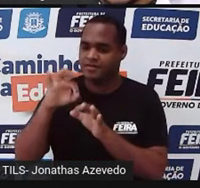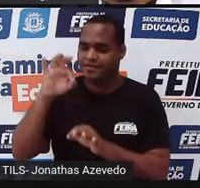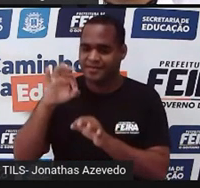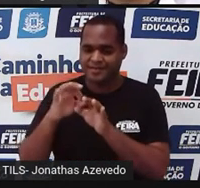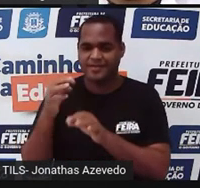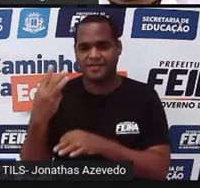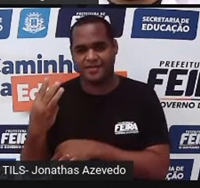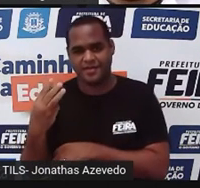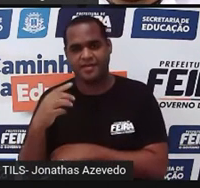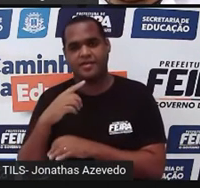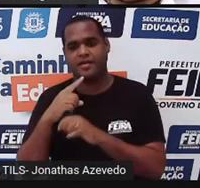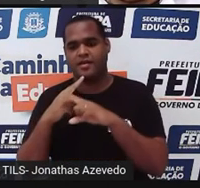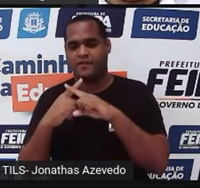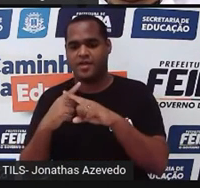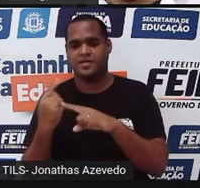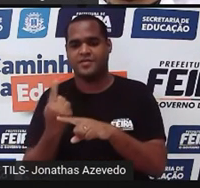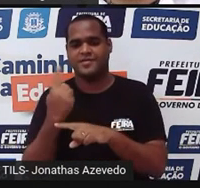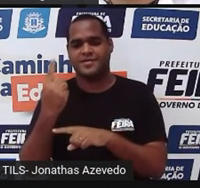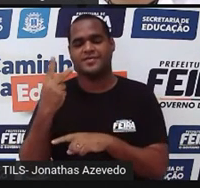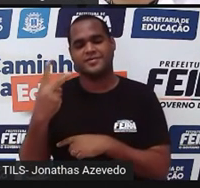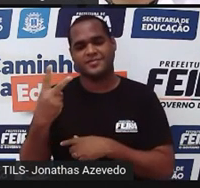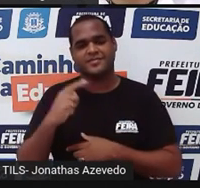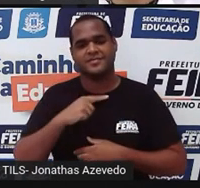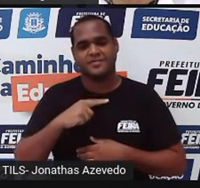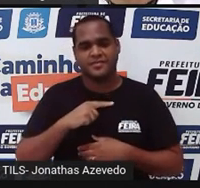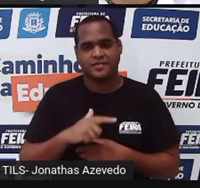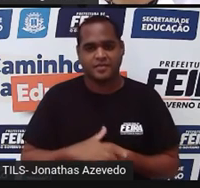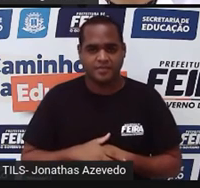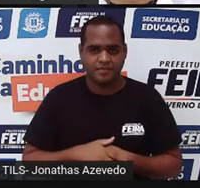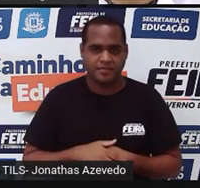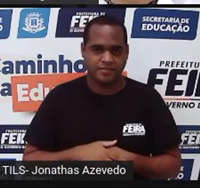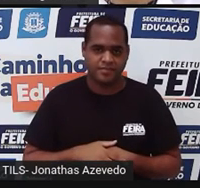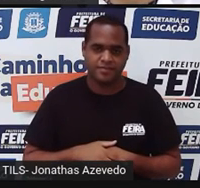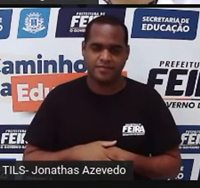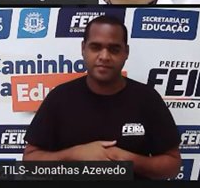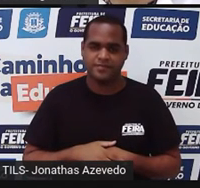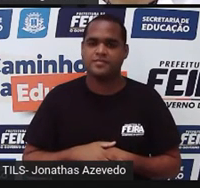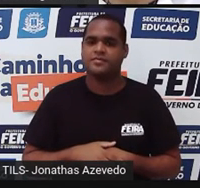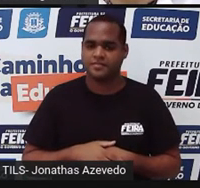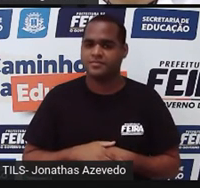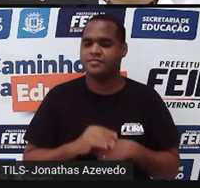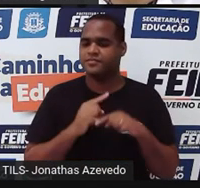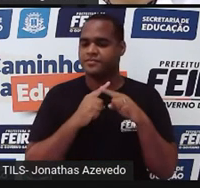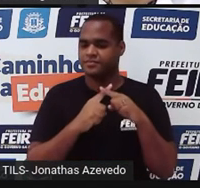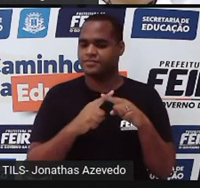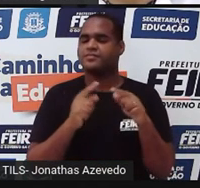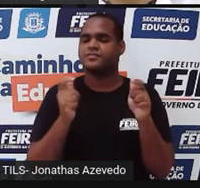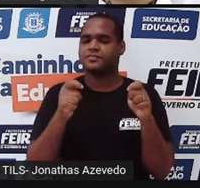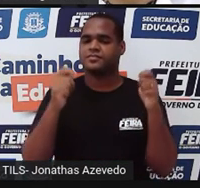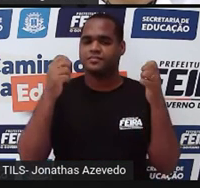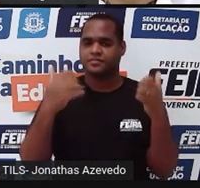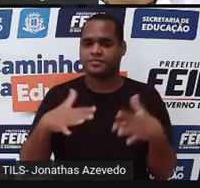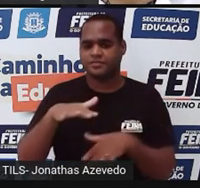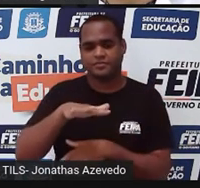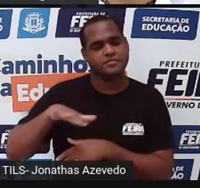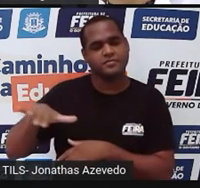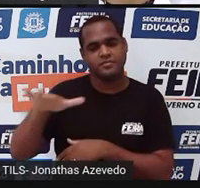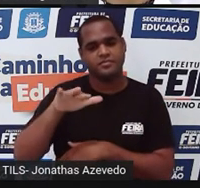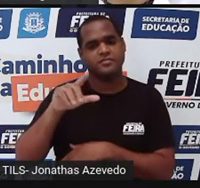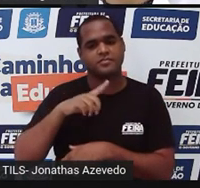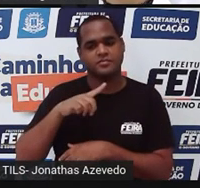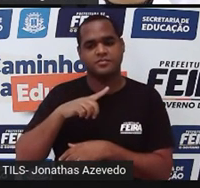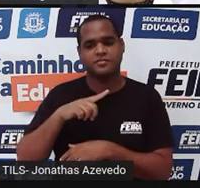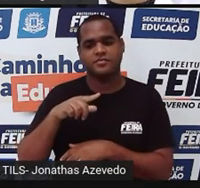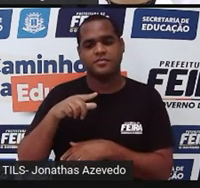vezes altura dois. Tá? Fazendo essa multiplicaçãozinha, ó, a área da sala, a